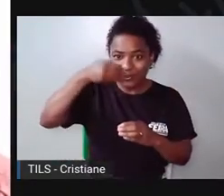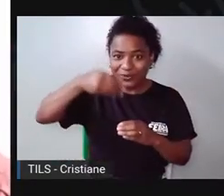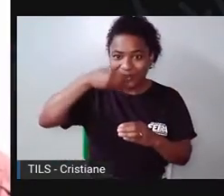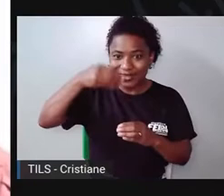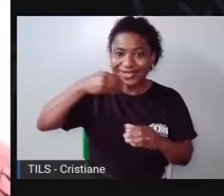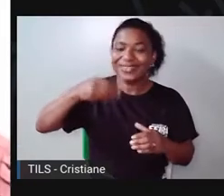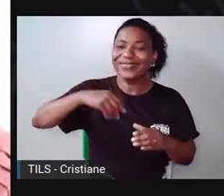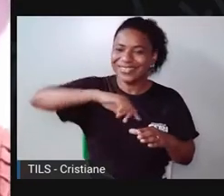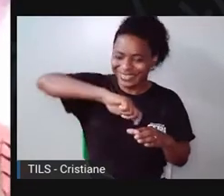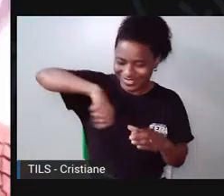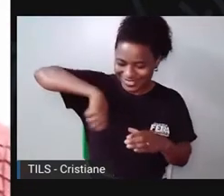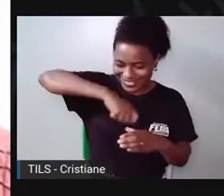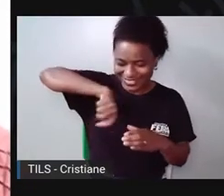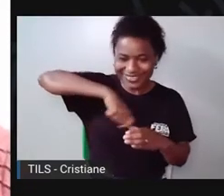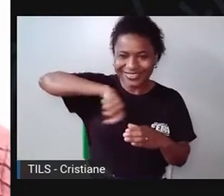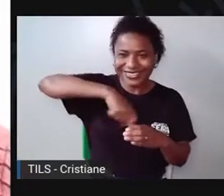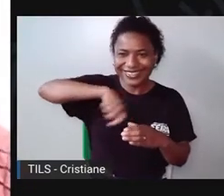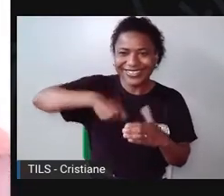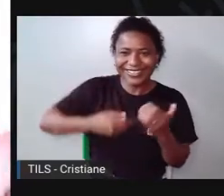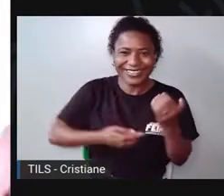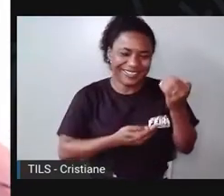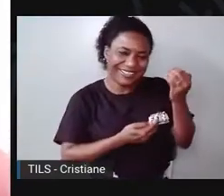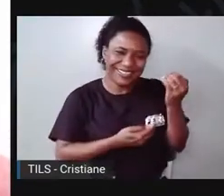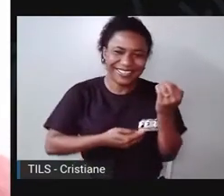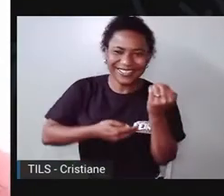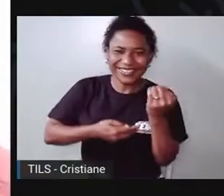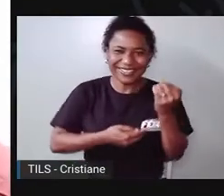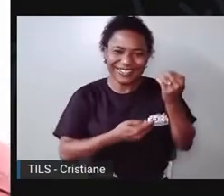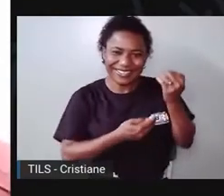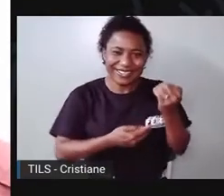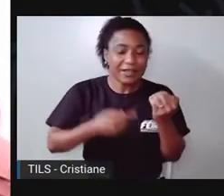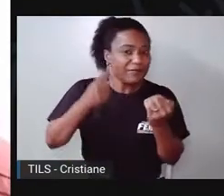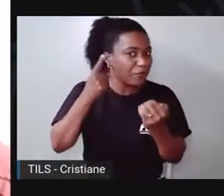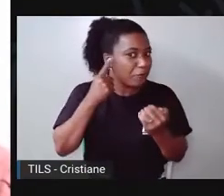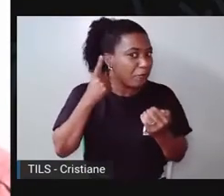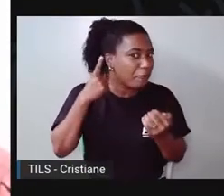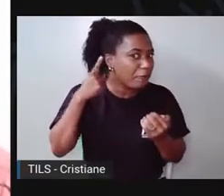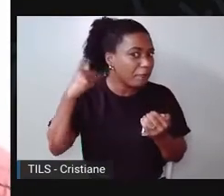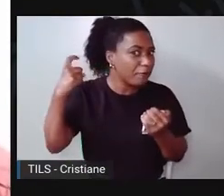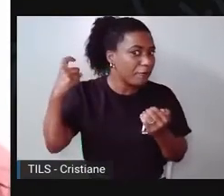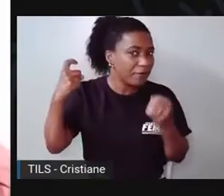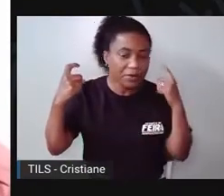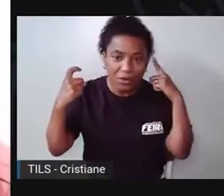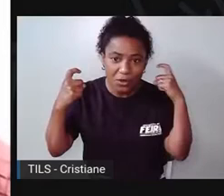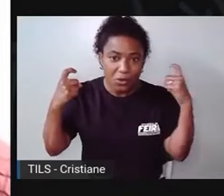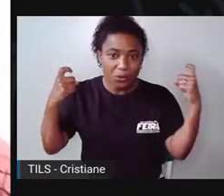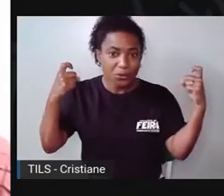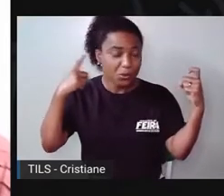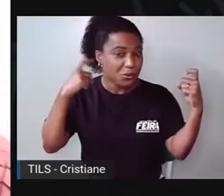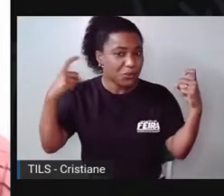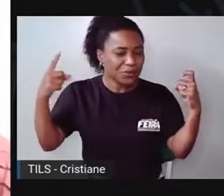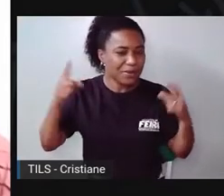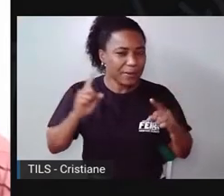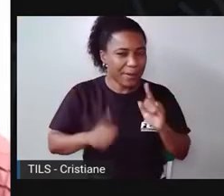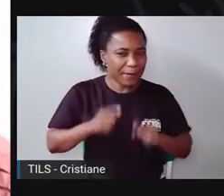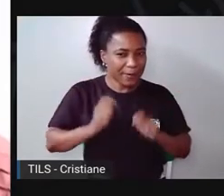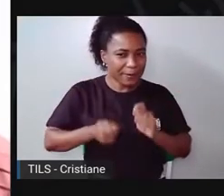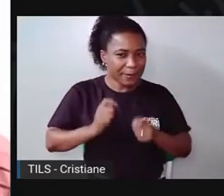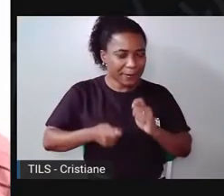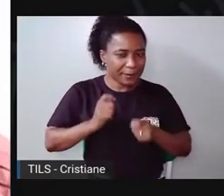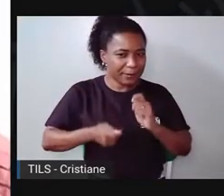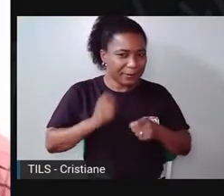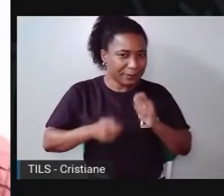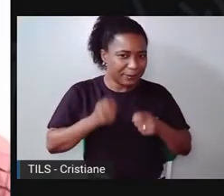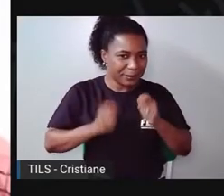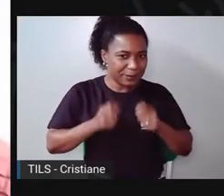neném. Ah, que legal. Vamos ouvir o som? Vamos. As colheres emitem sons. Sons que podem